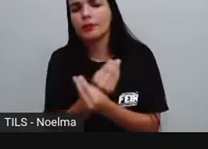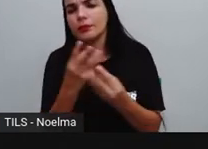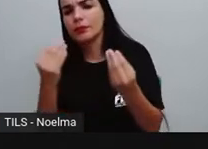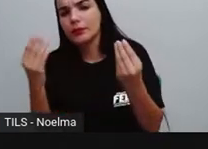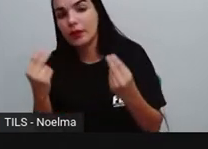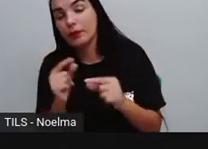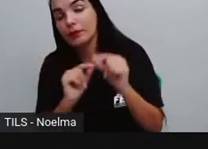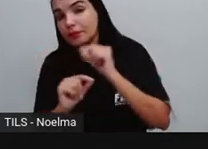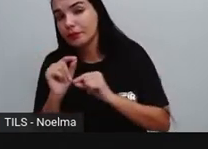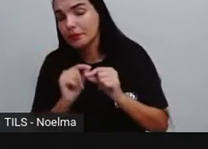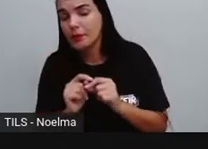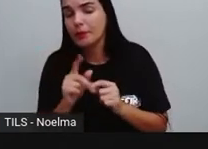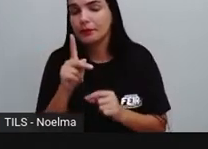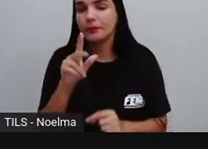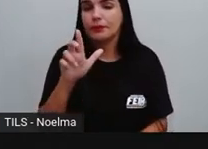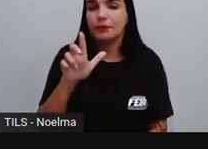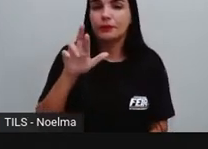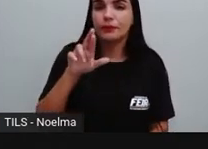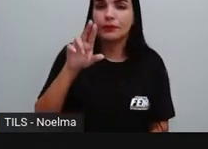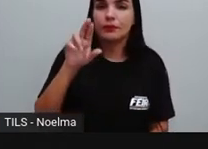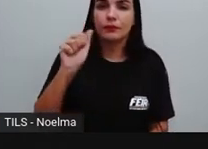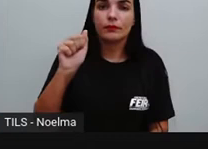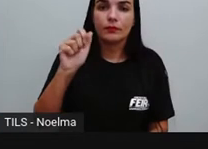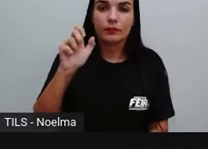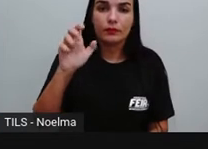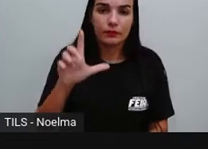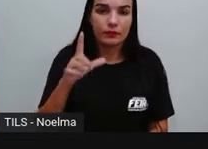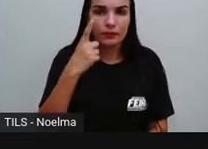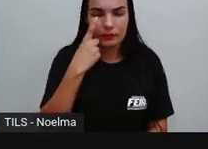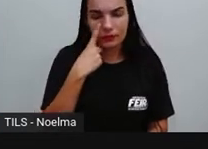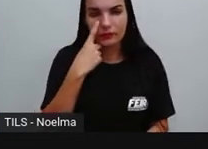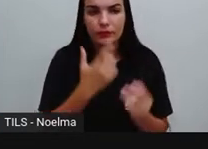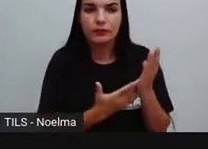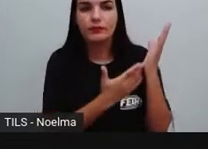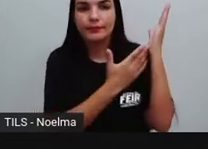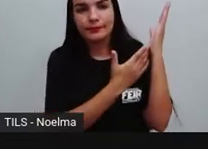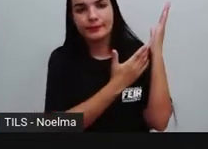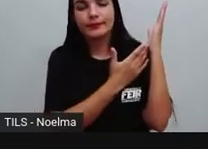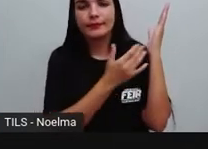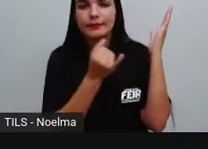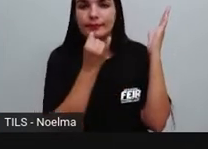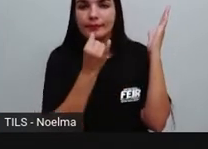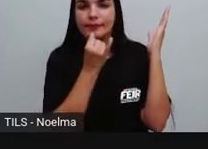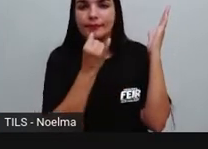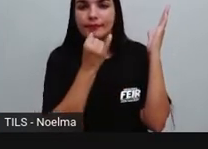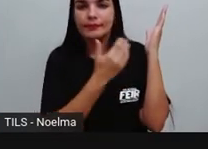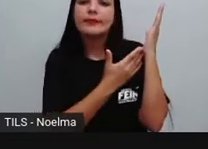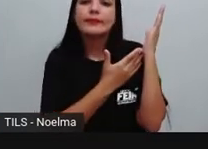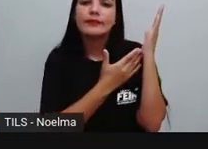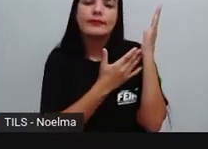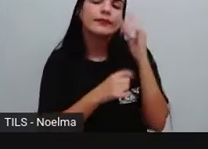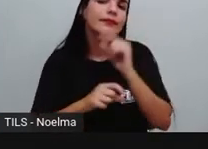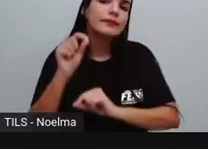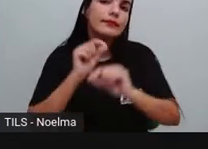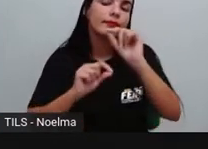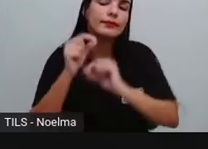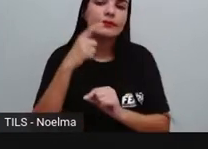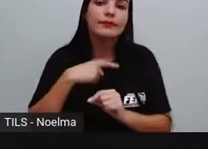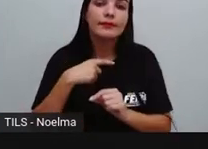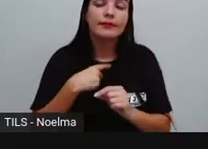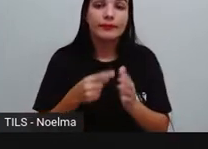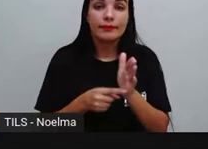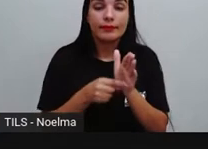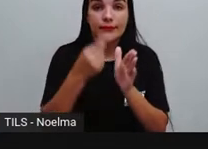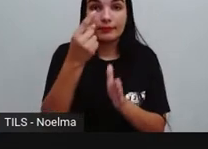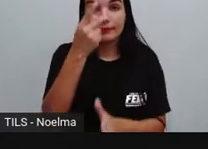Singular, eu canto. Plural, nós cantamos. Neste caso, nós temos aí a primeira